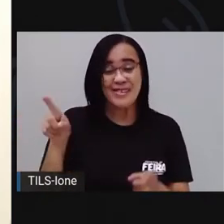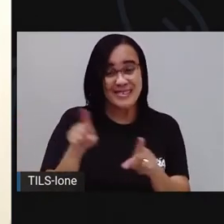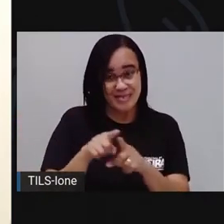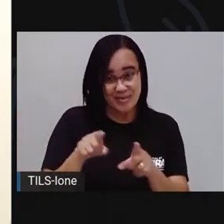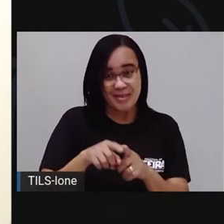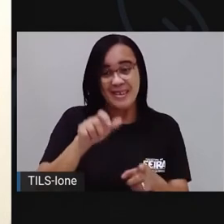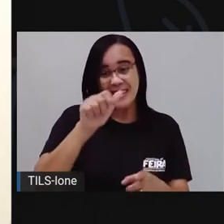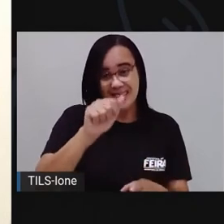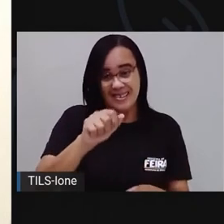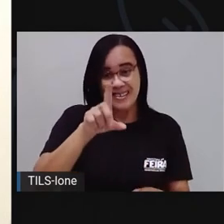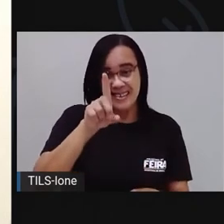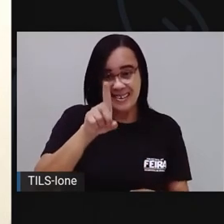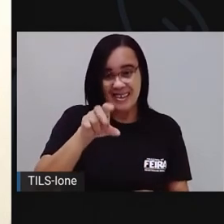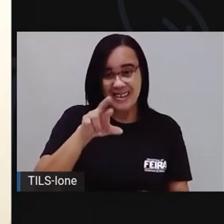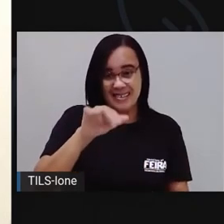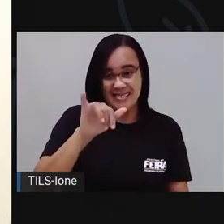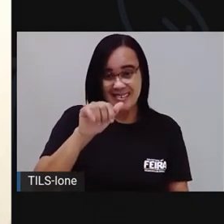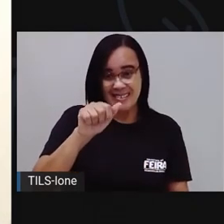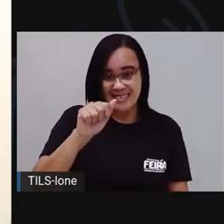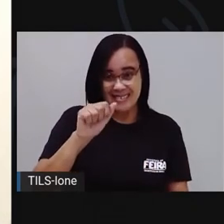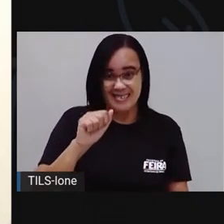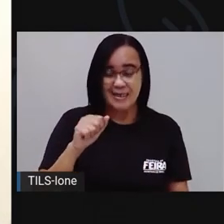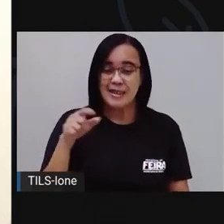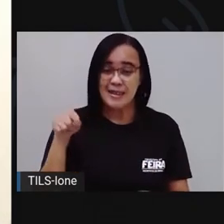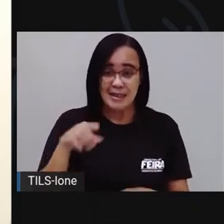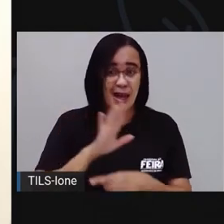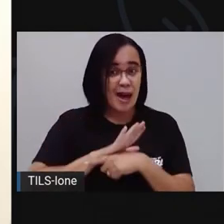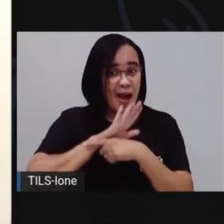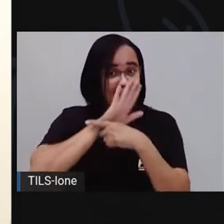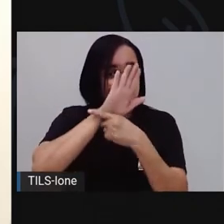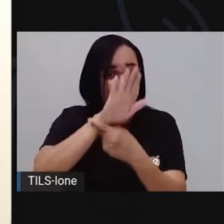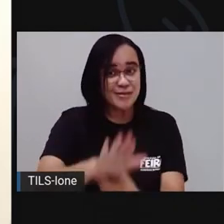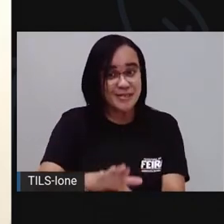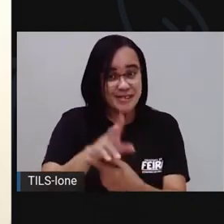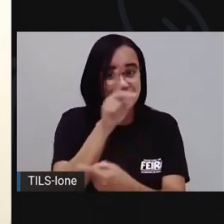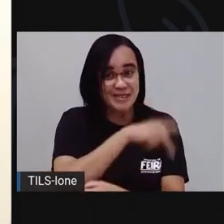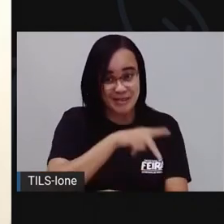A gente vai colocar aqui a farinha de milho na xícara.